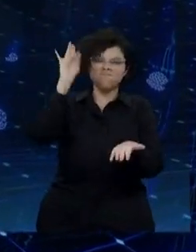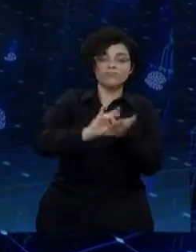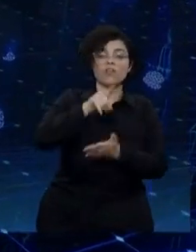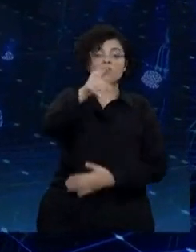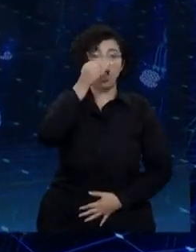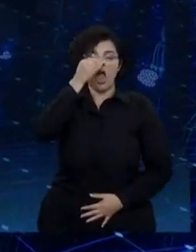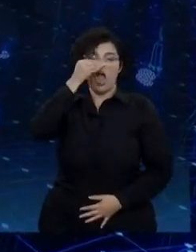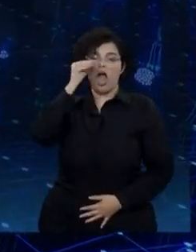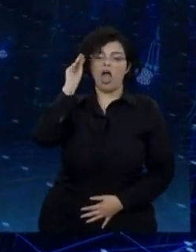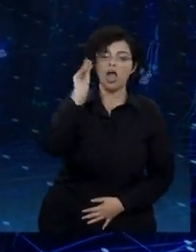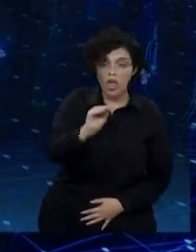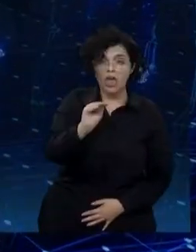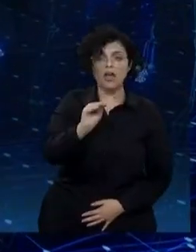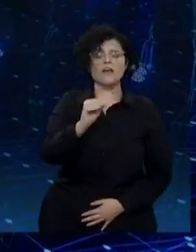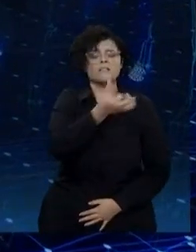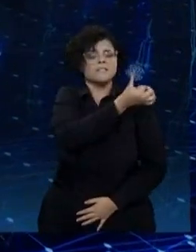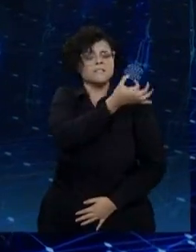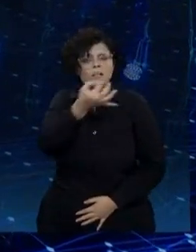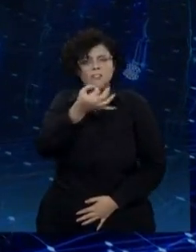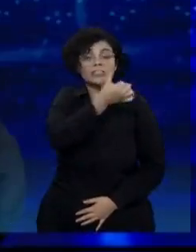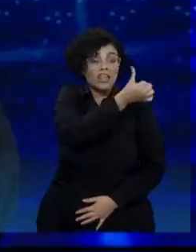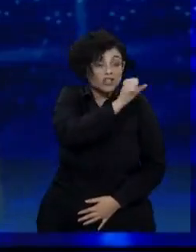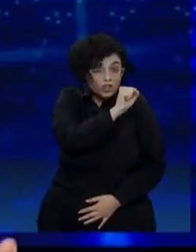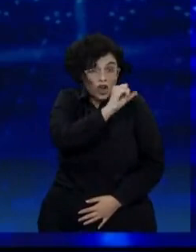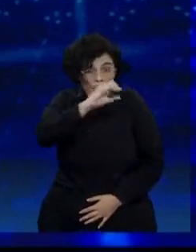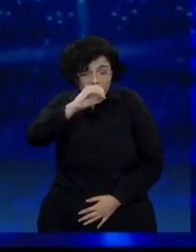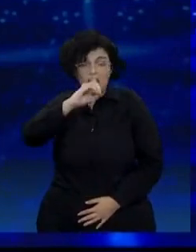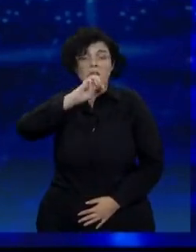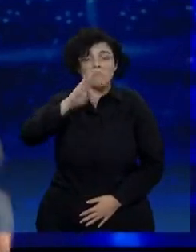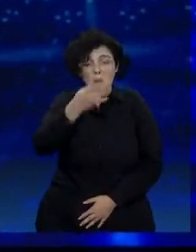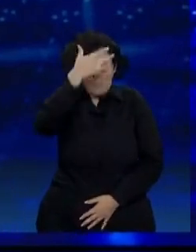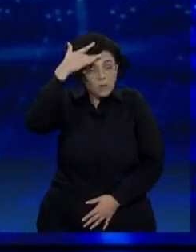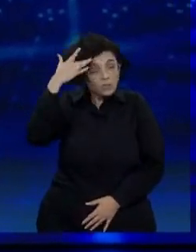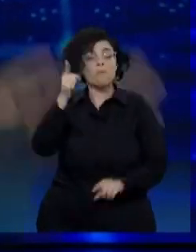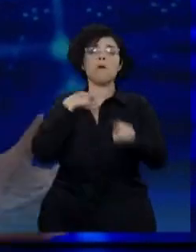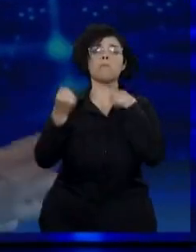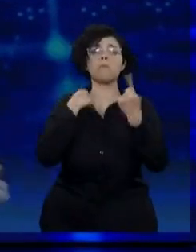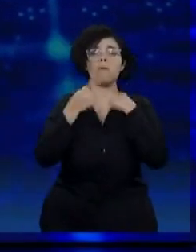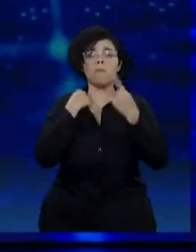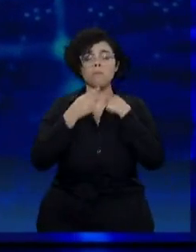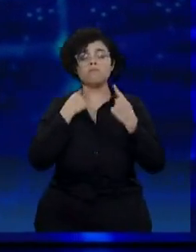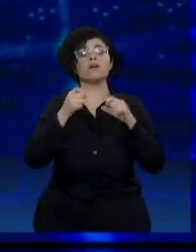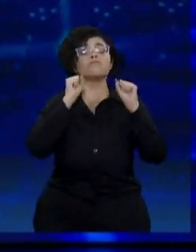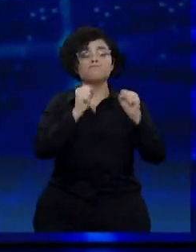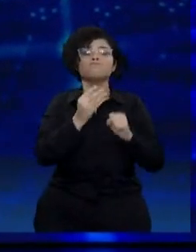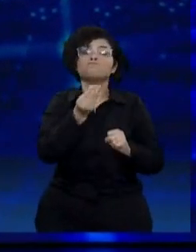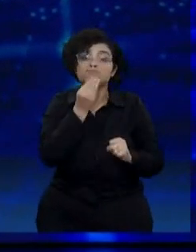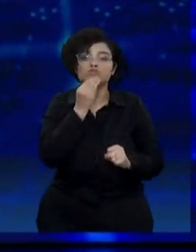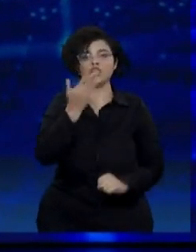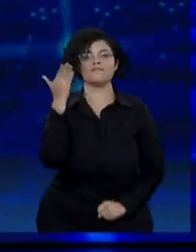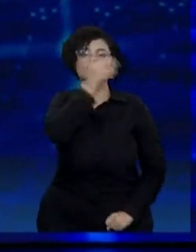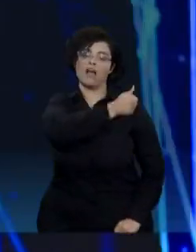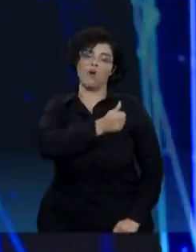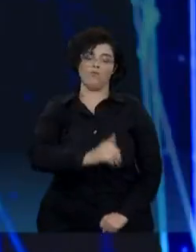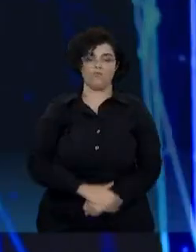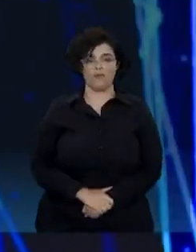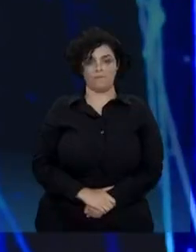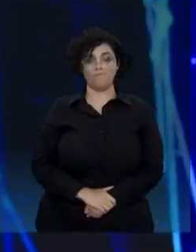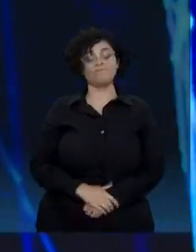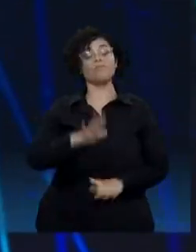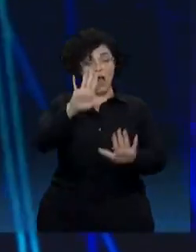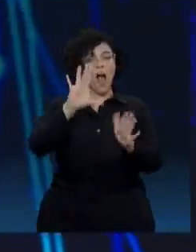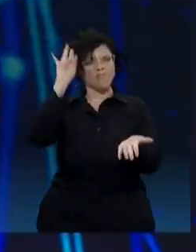negligência fez com que 680 pessoas morressem quando mais de metade poderia ter sido salva. A